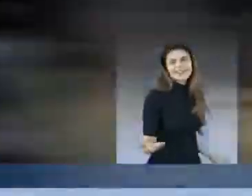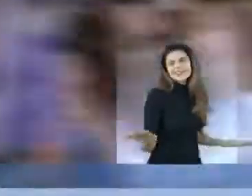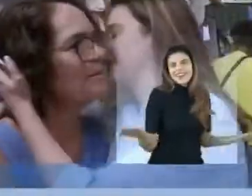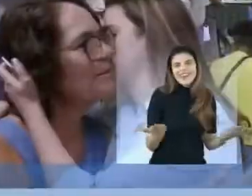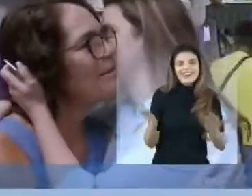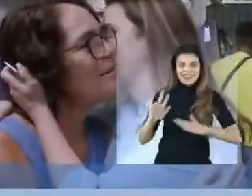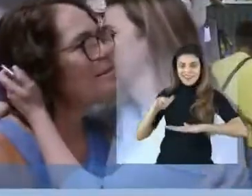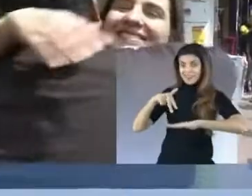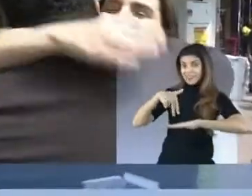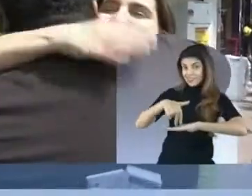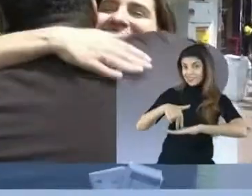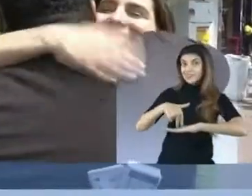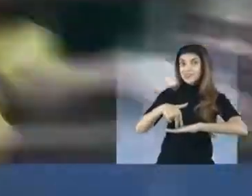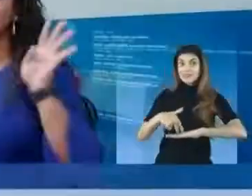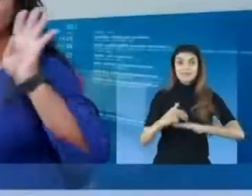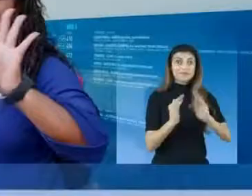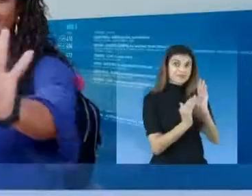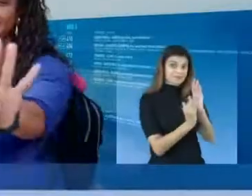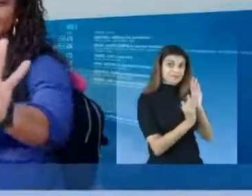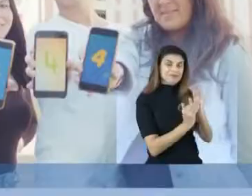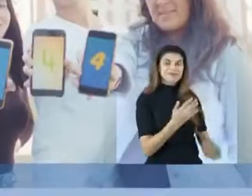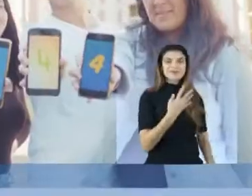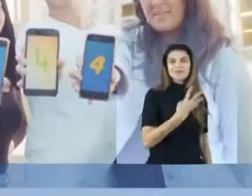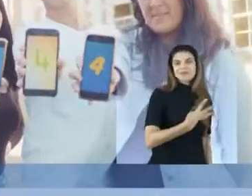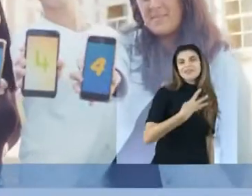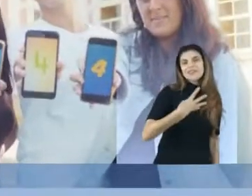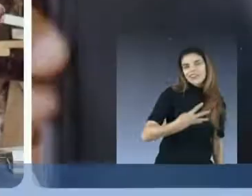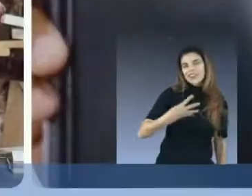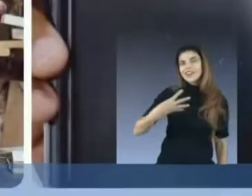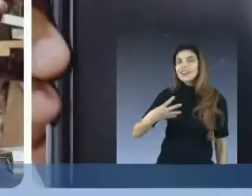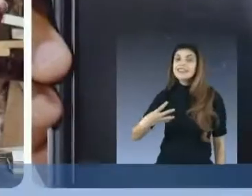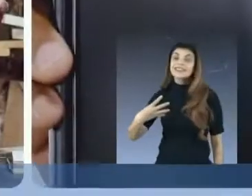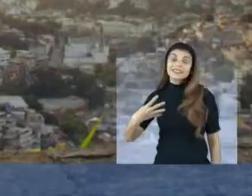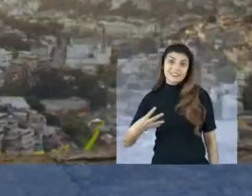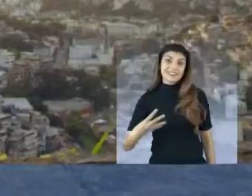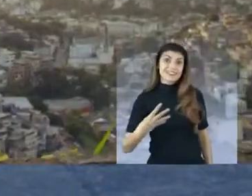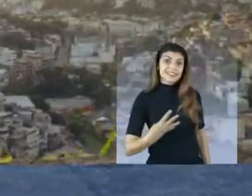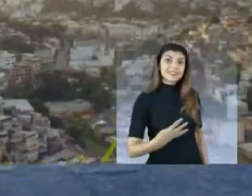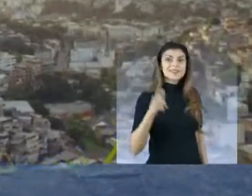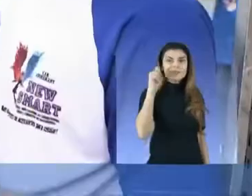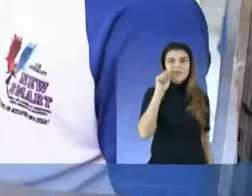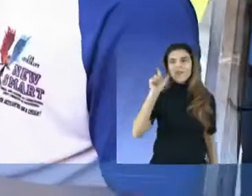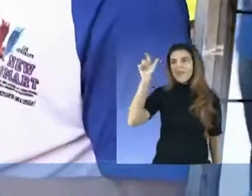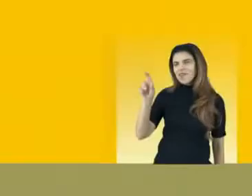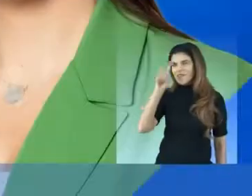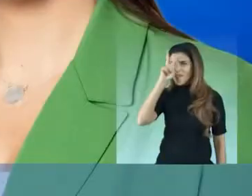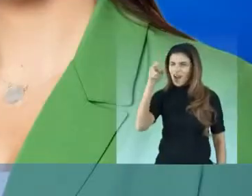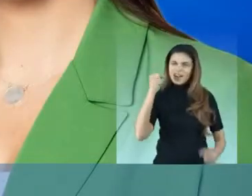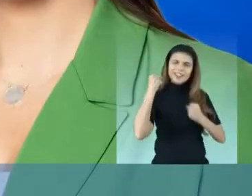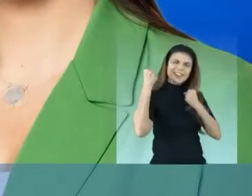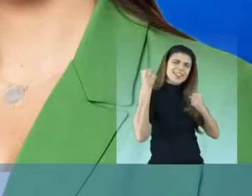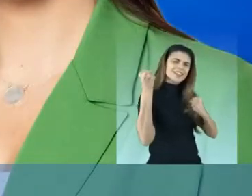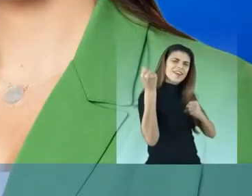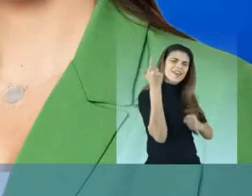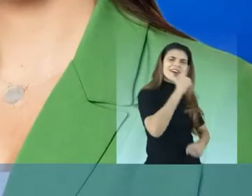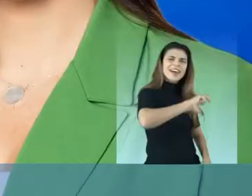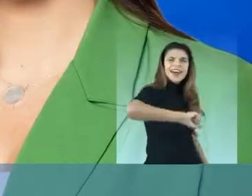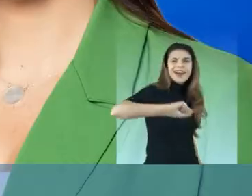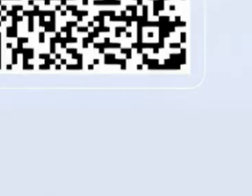Chegou a hora 444 Mulher forte e